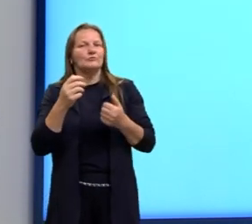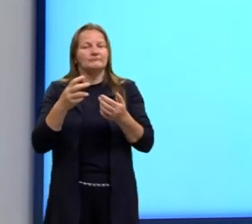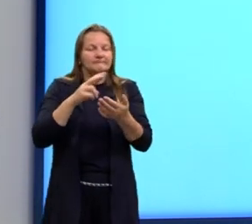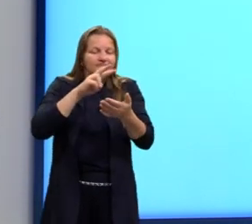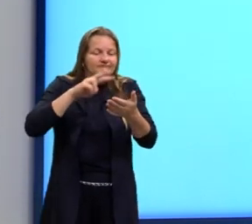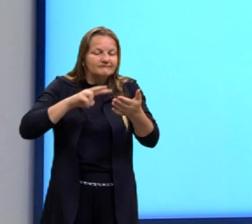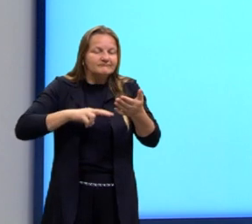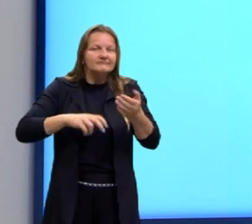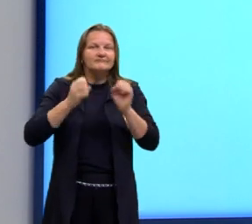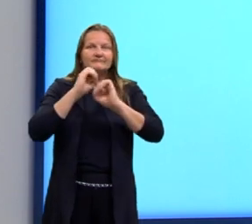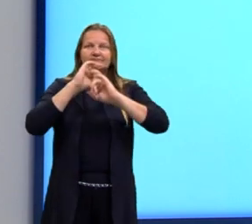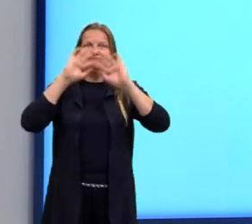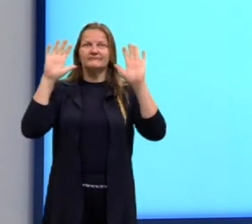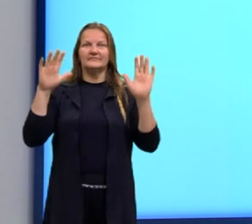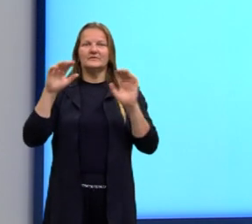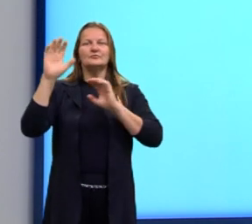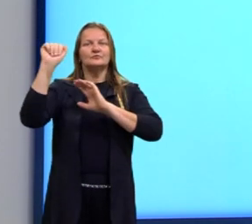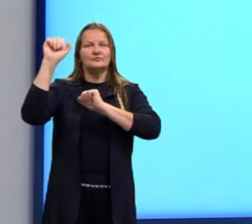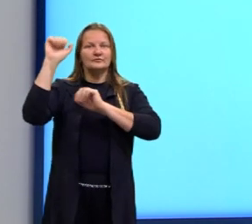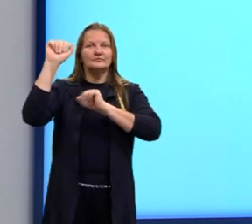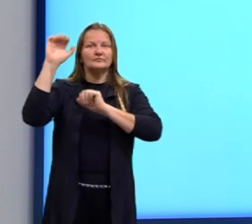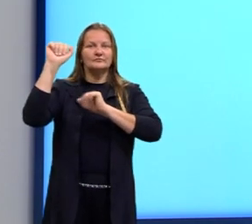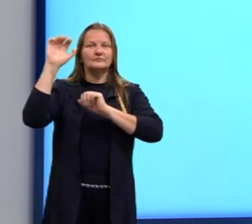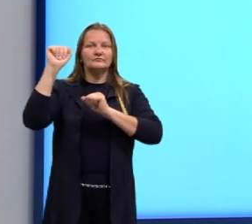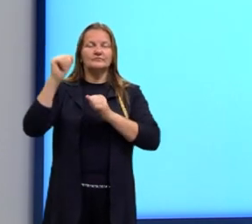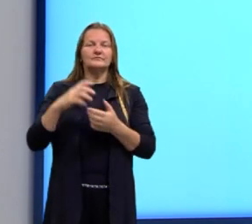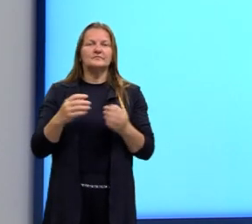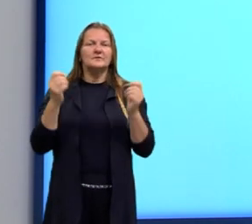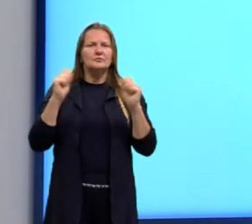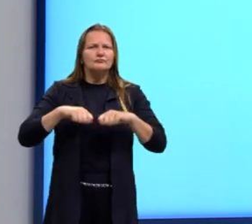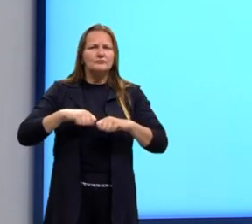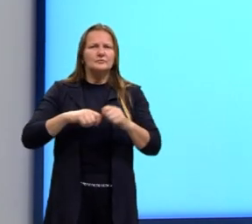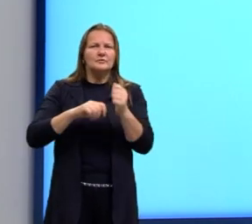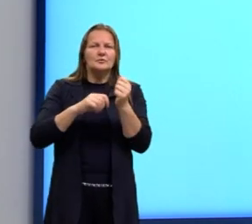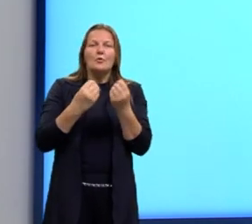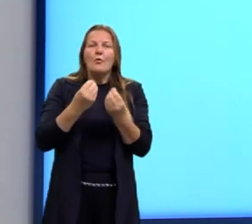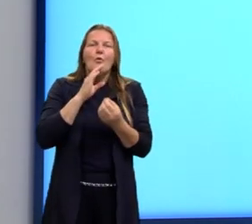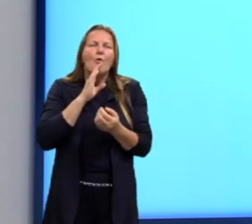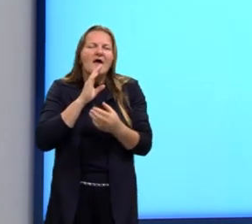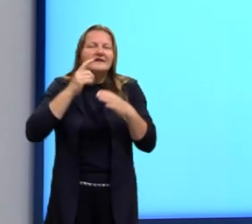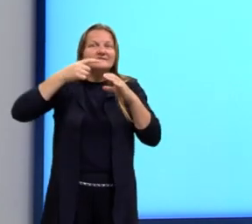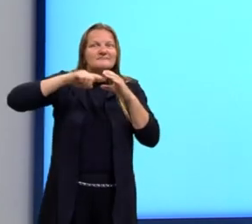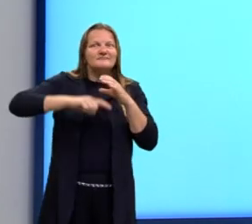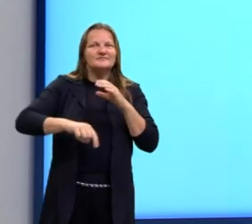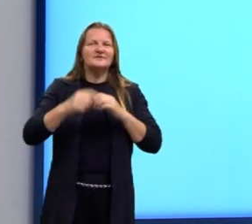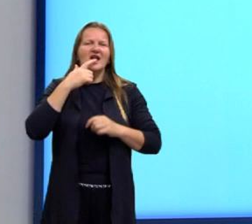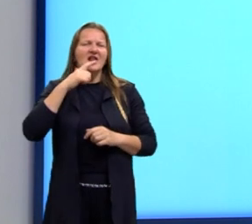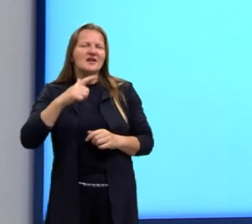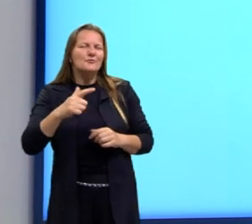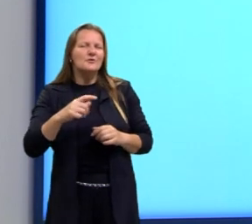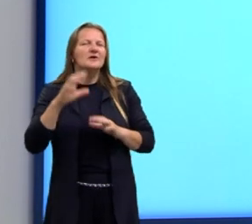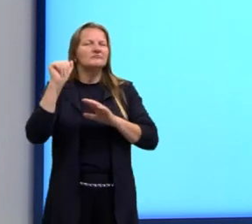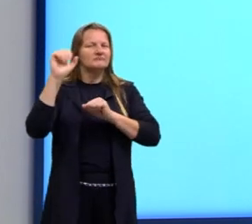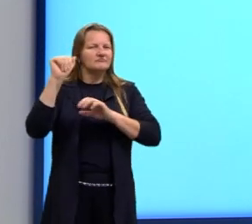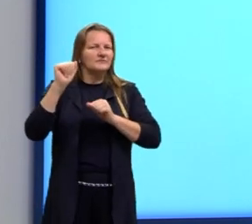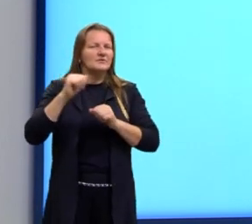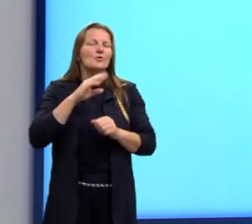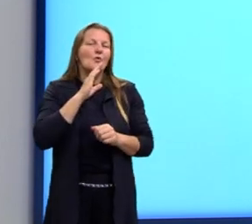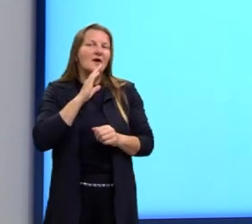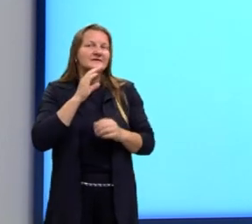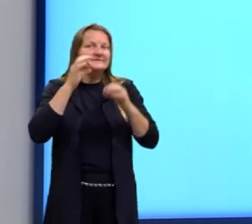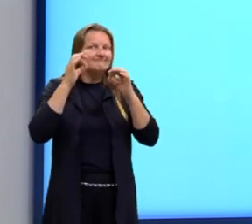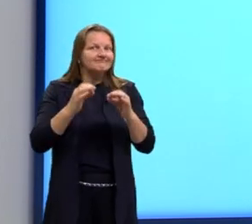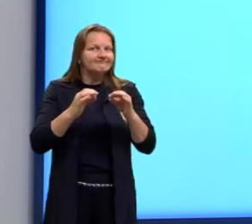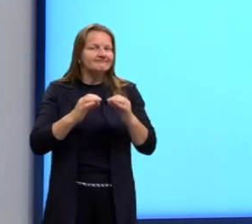sendo competente, conhece a língua, sabe utilizar a língua estrangeira